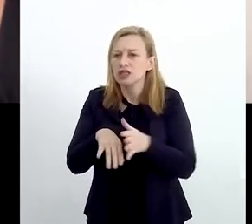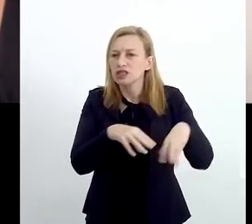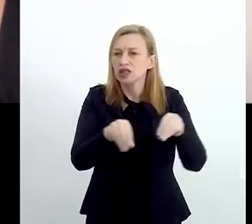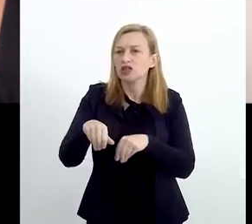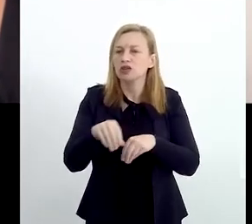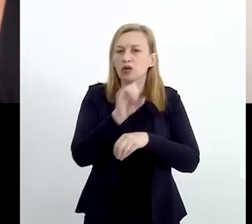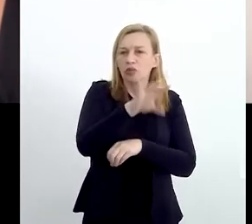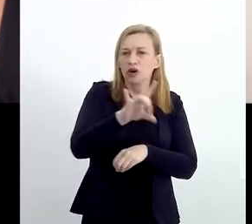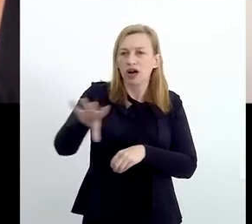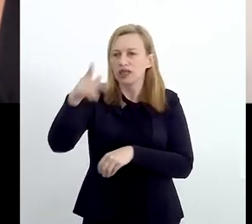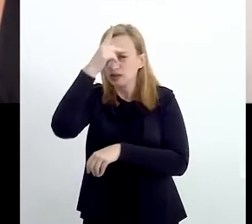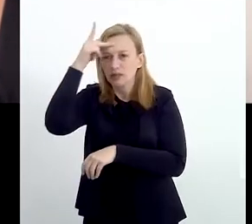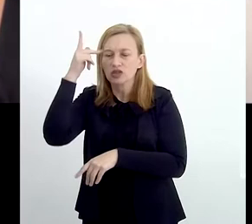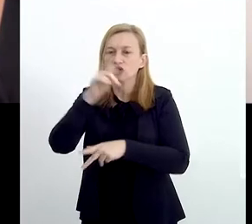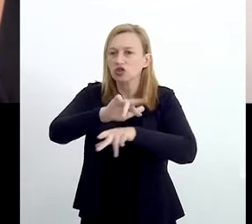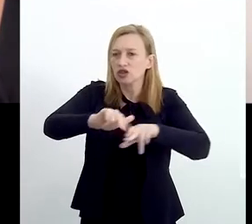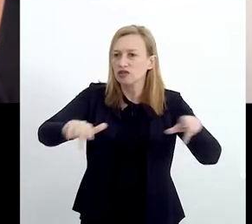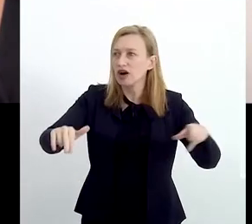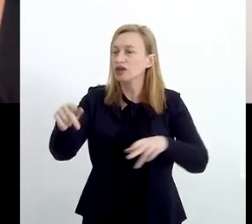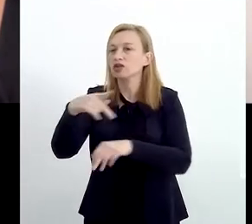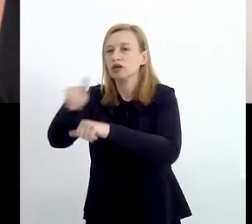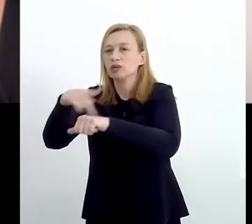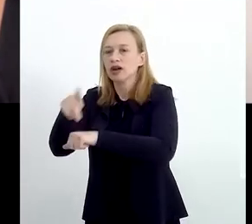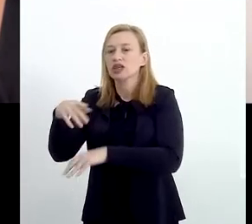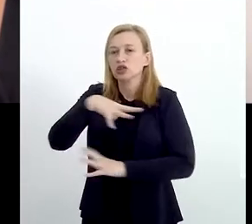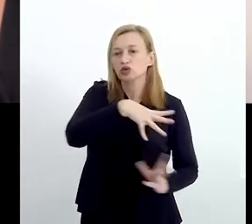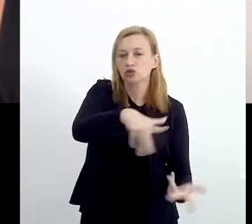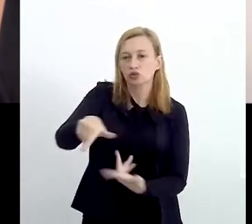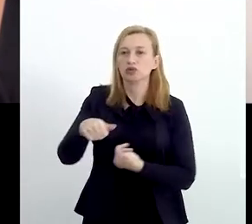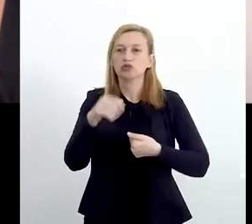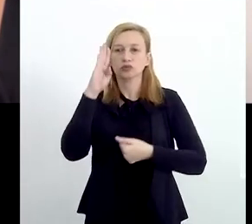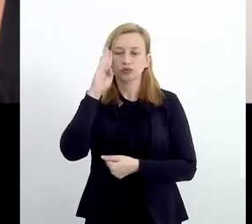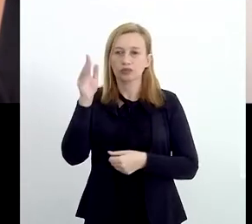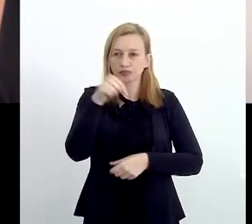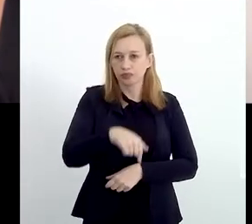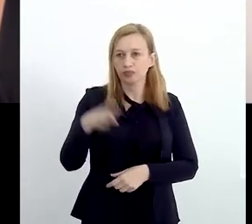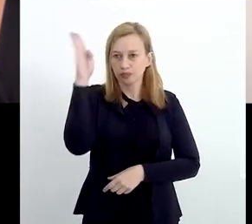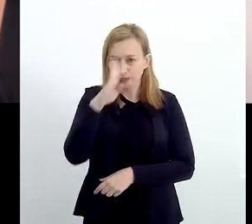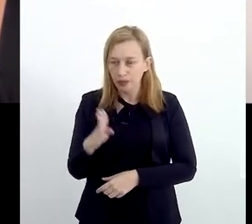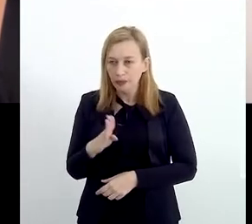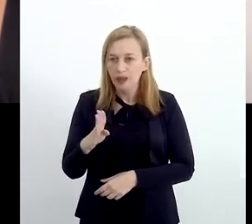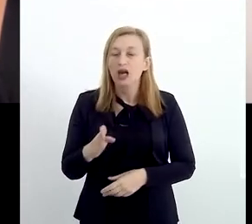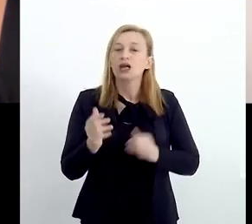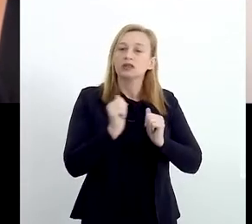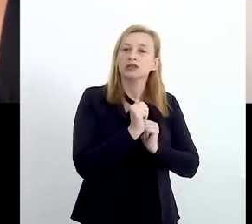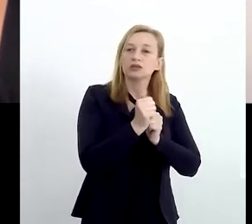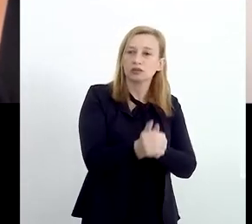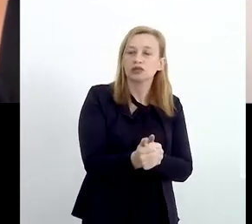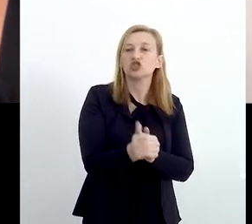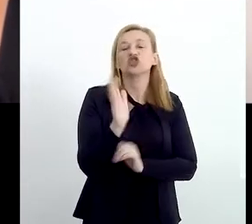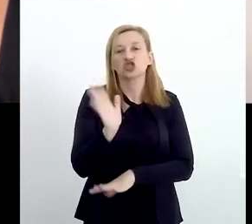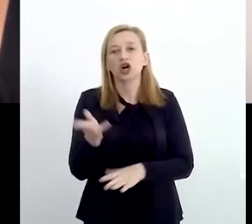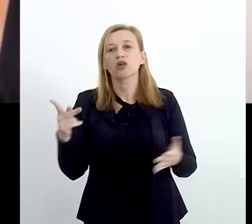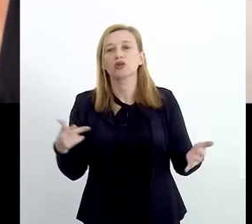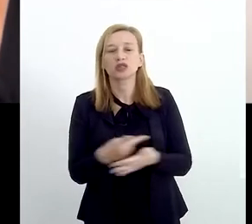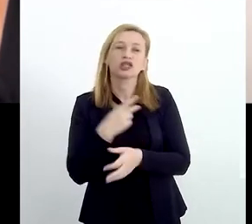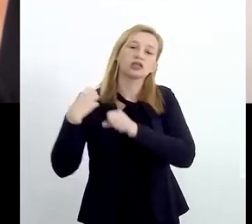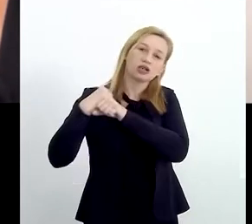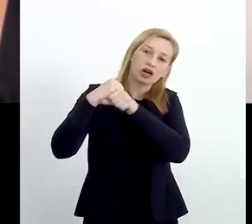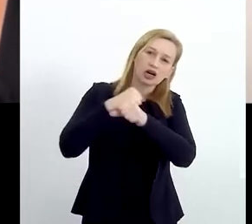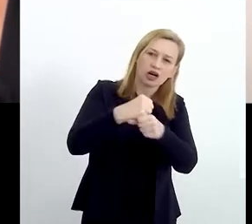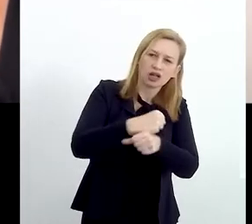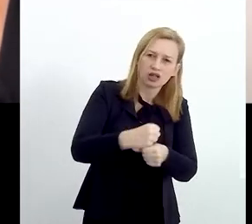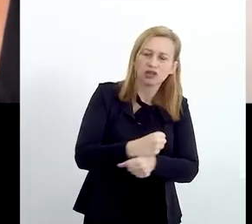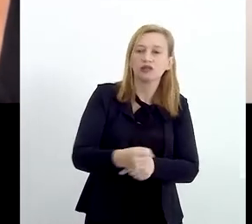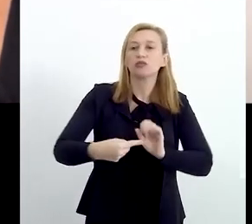eletrônicos por pessoa em vários países do mundo, inclusive no Brasil. E esses acompanhamentos já acontecem